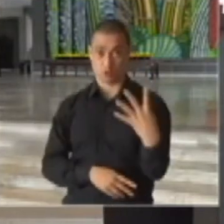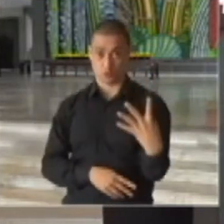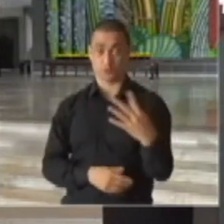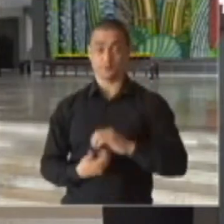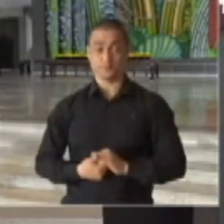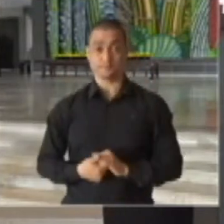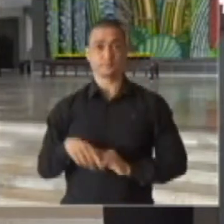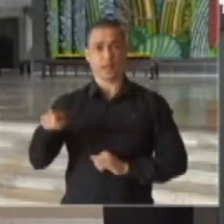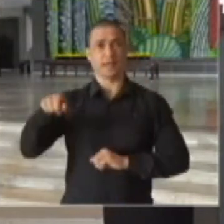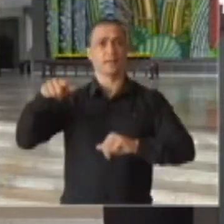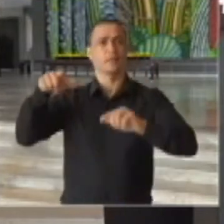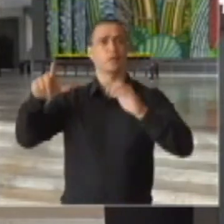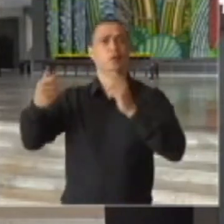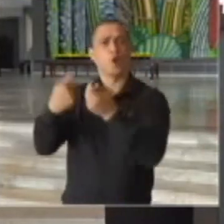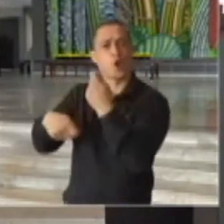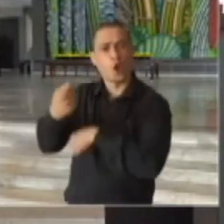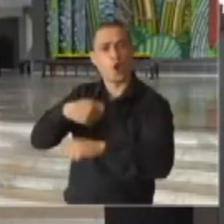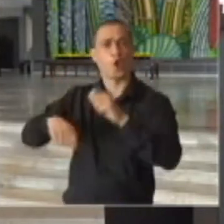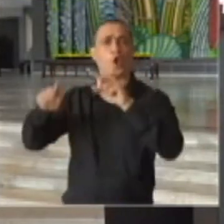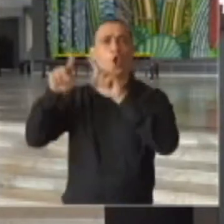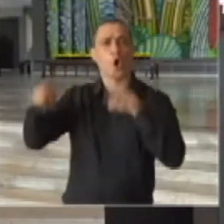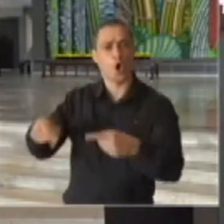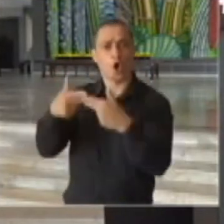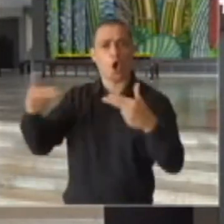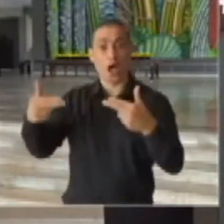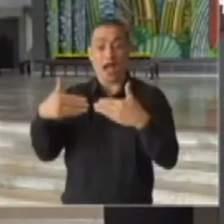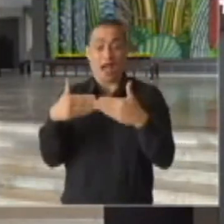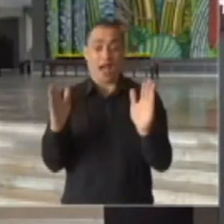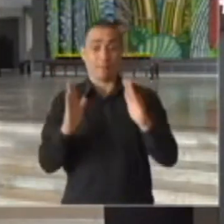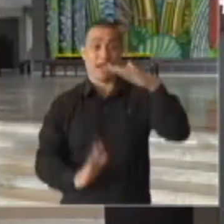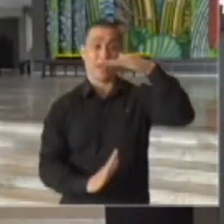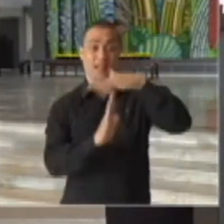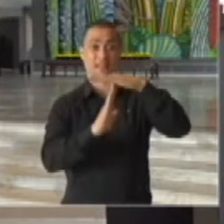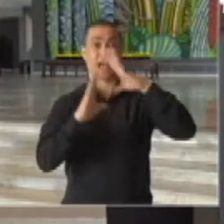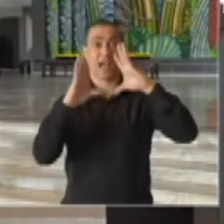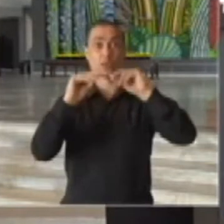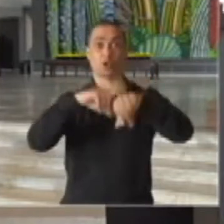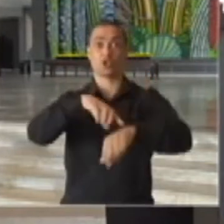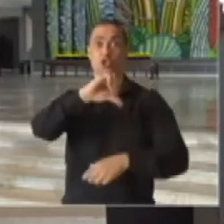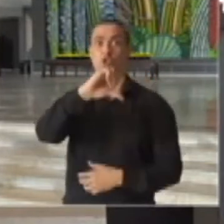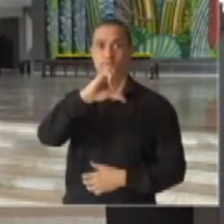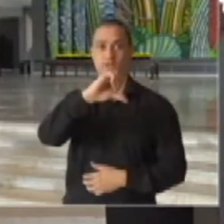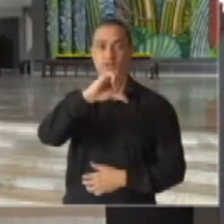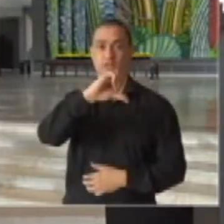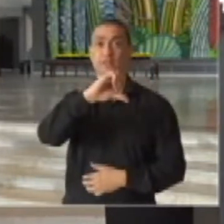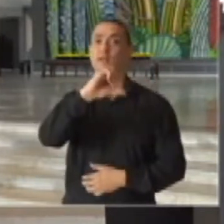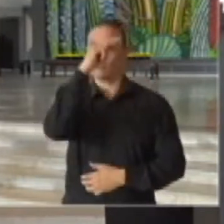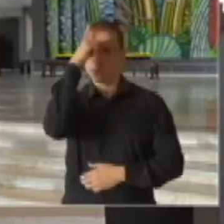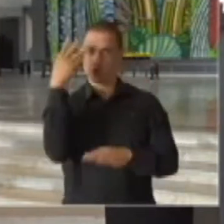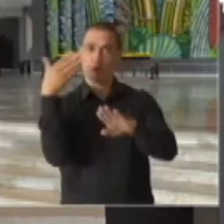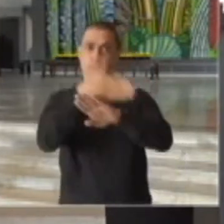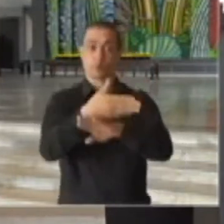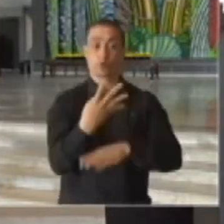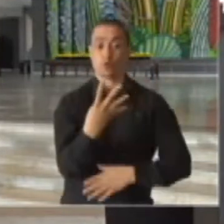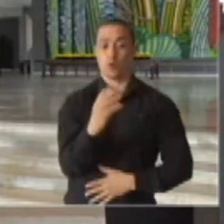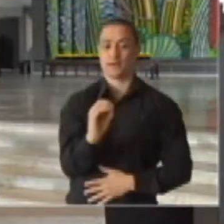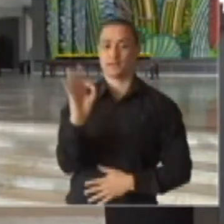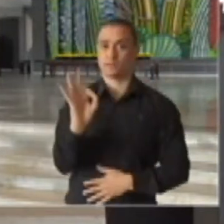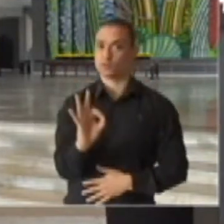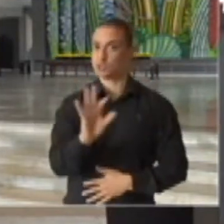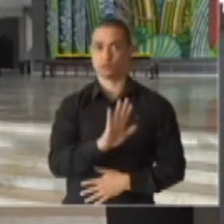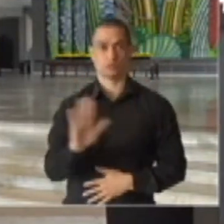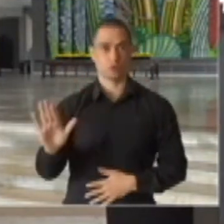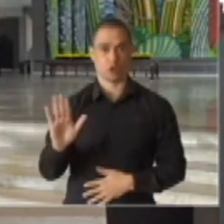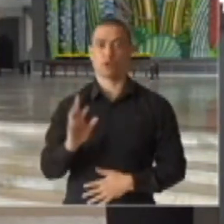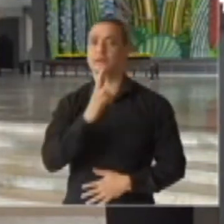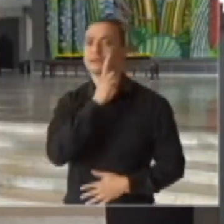atividades comerciais seguirá até as 21 horas e a permissão de 40% de ocupação do local, seja